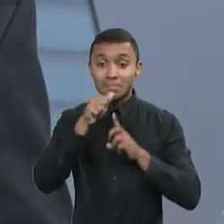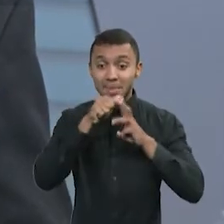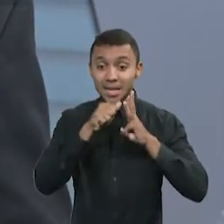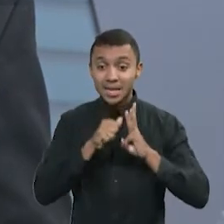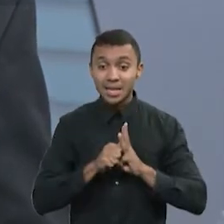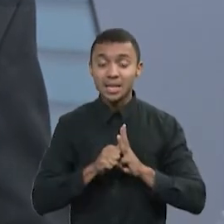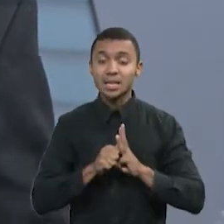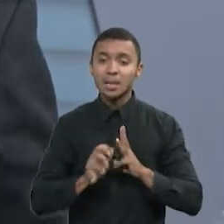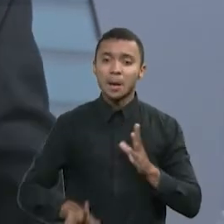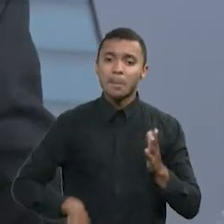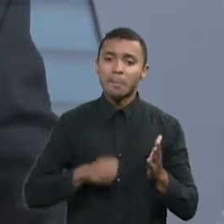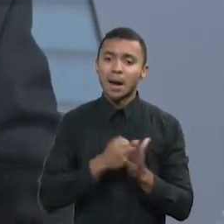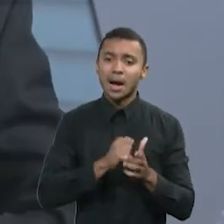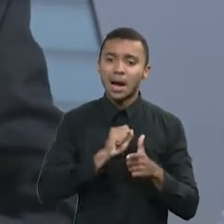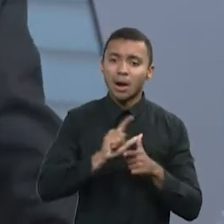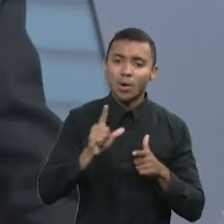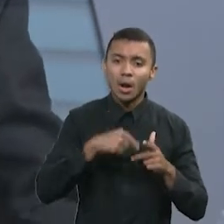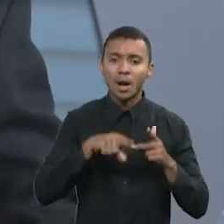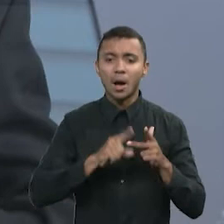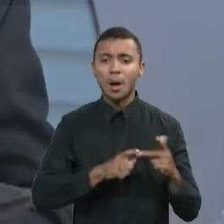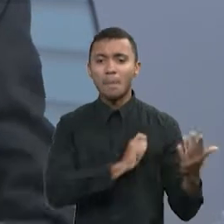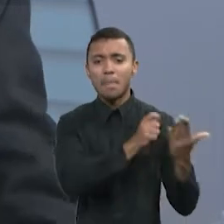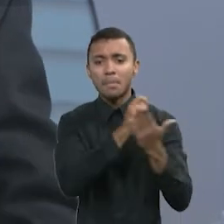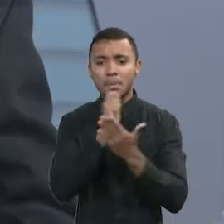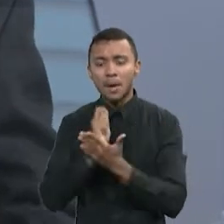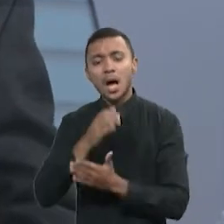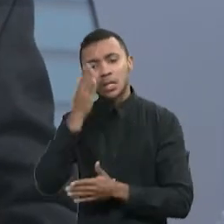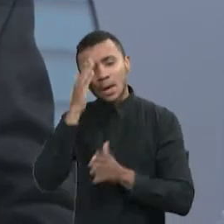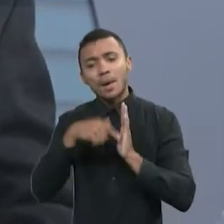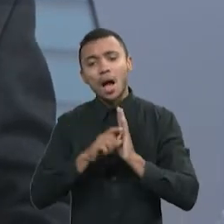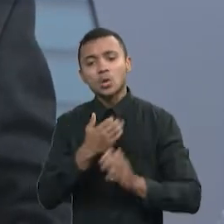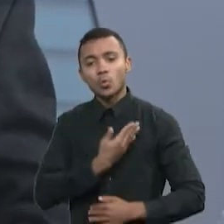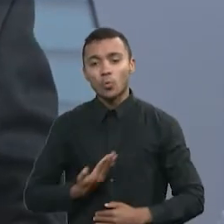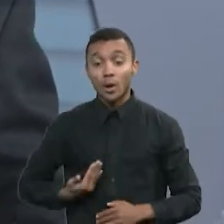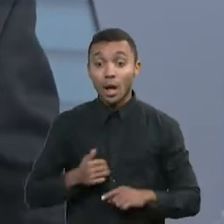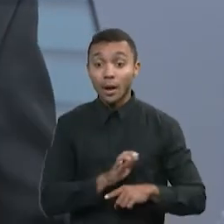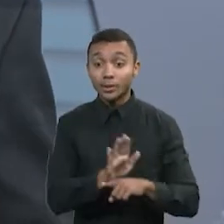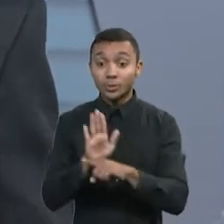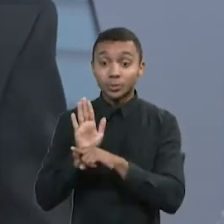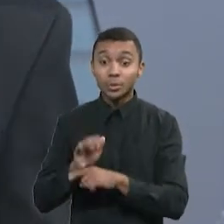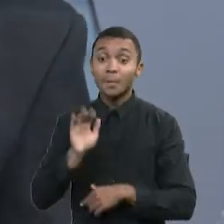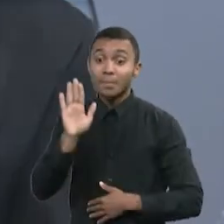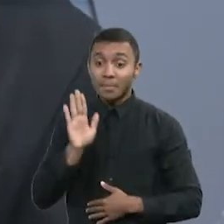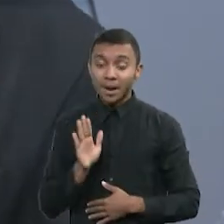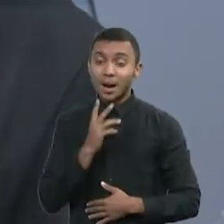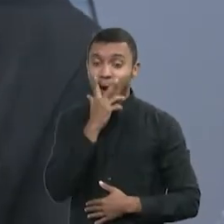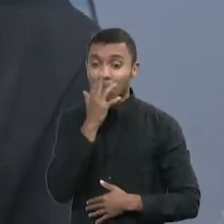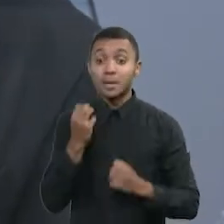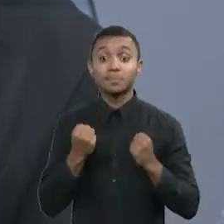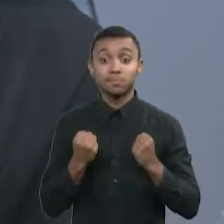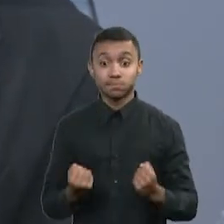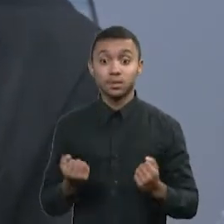pagando folha, mesmo com os benefícios que o governo ofereceu, mas ficou muito pesado.